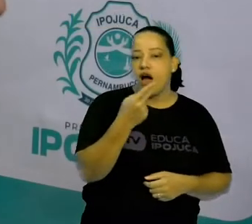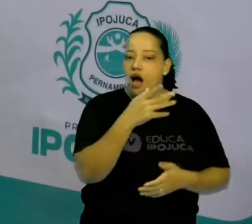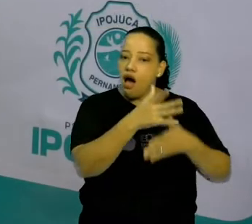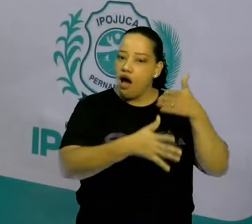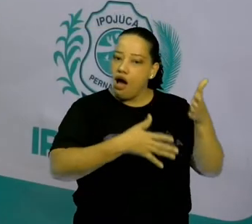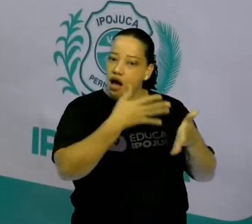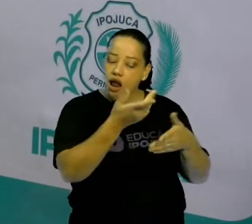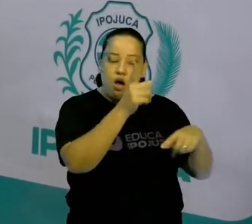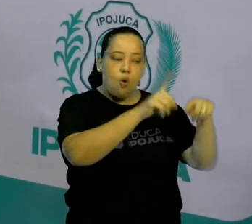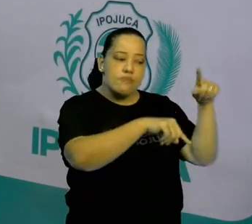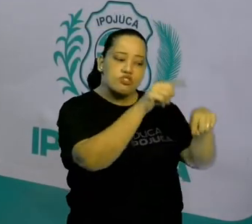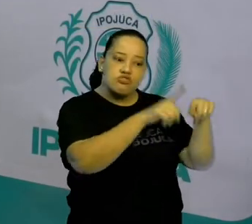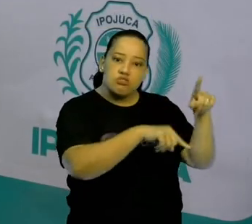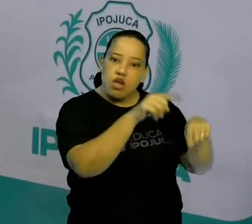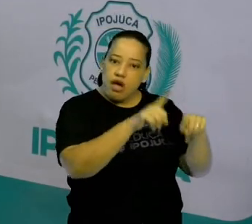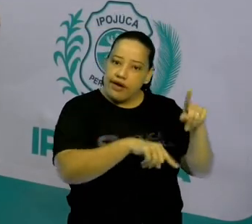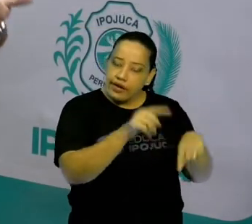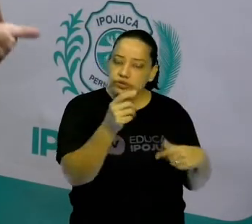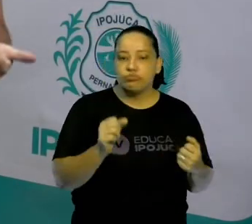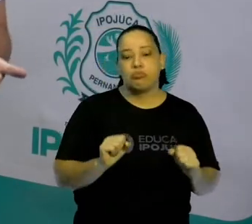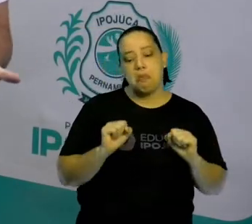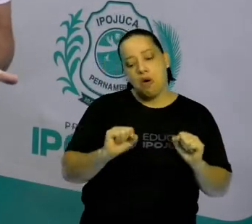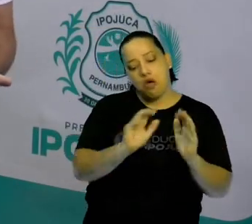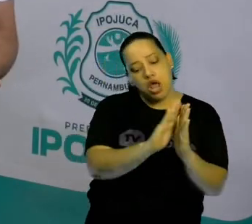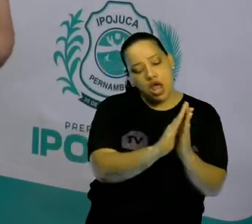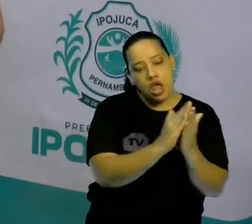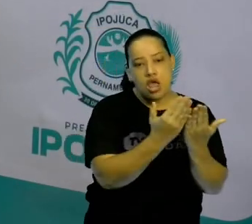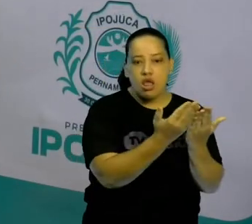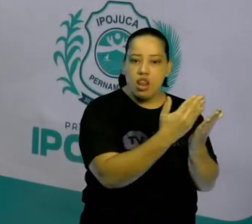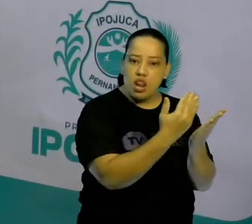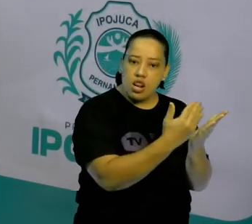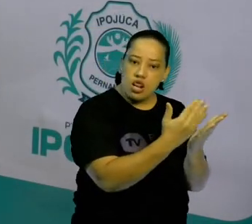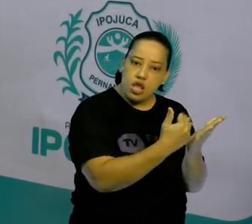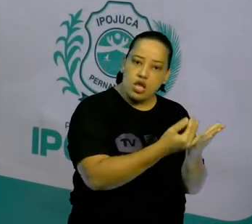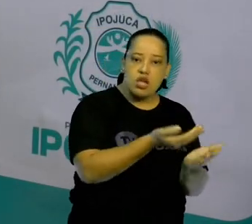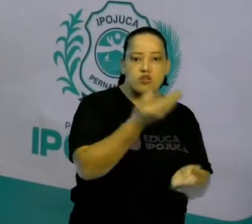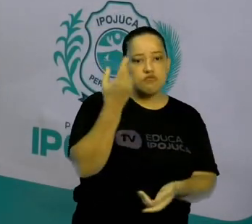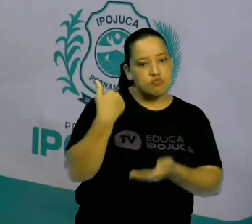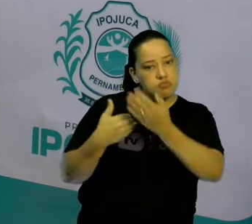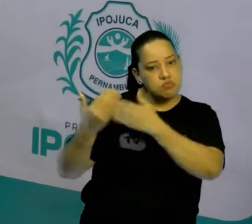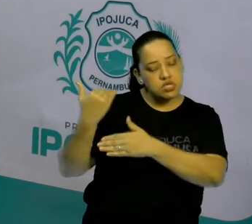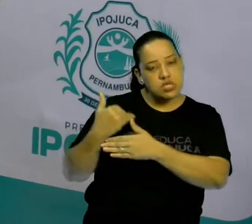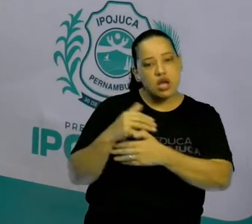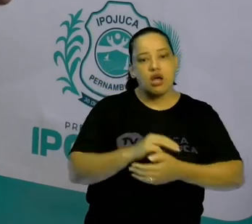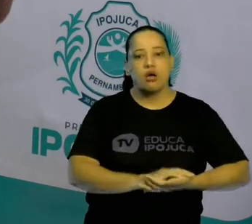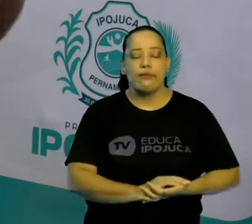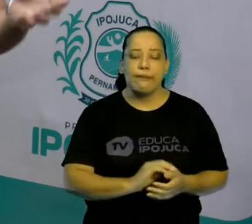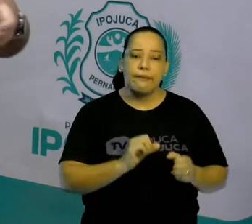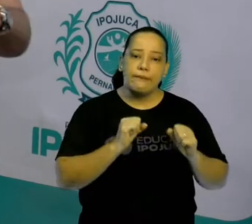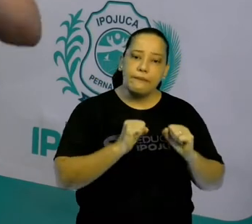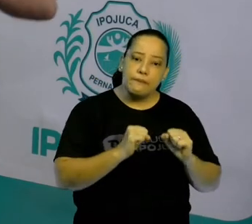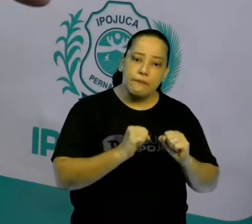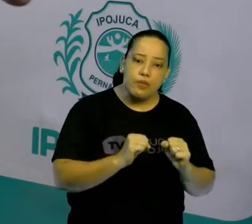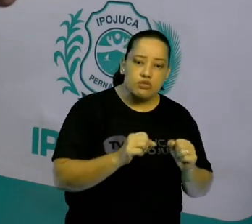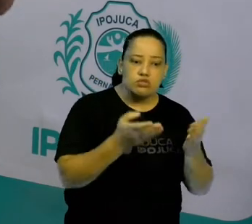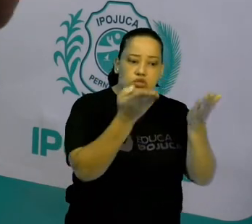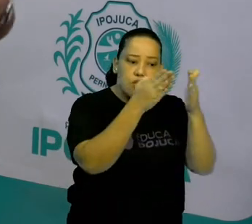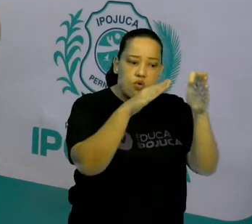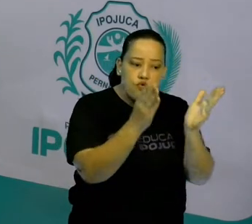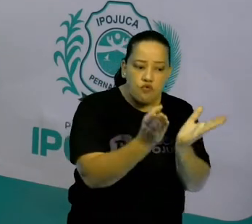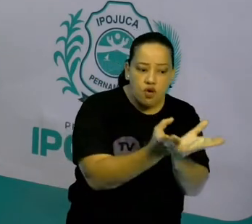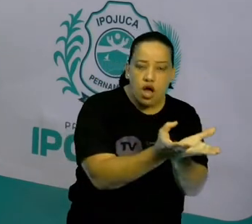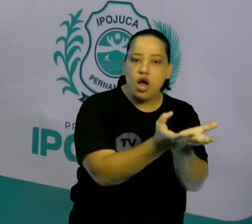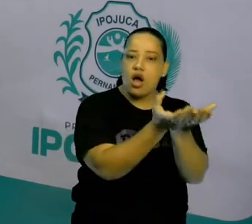Então, uma fonte histórica pode ser um livro antigo, pode ser um vaso que sobreviveu de uma civilização antiga, como os